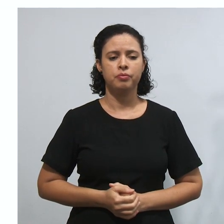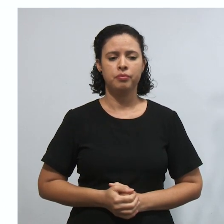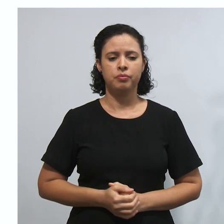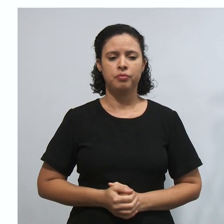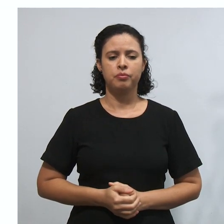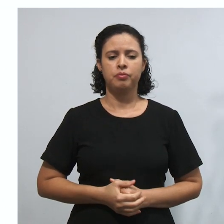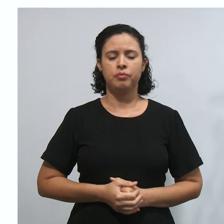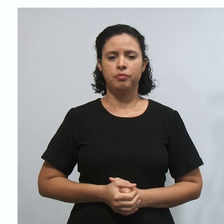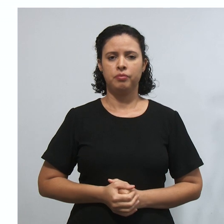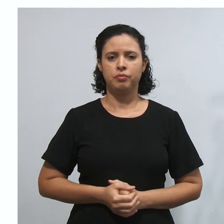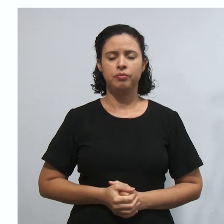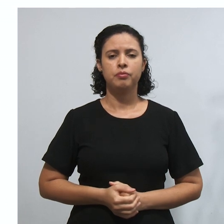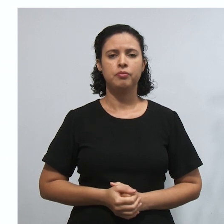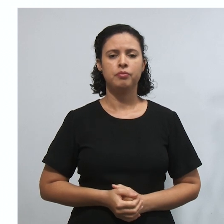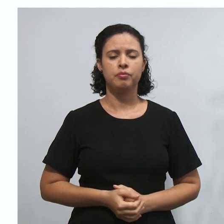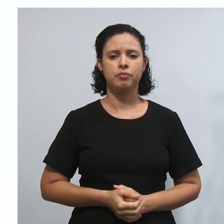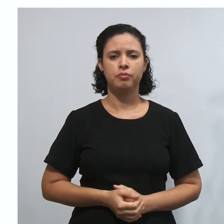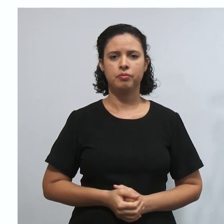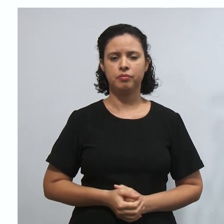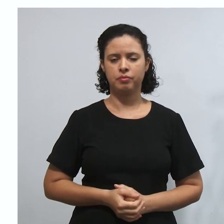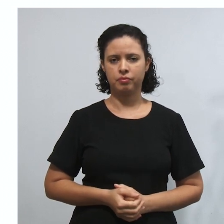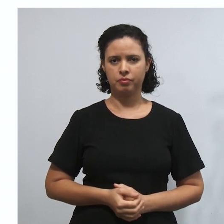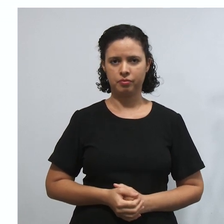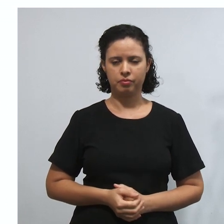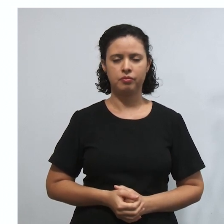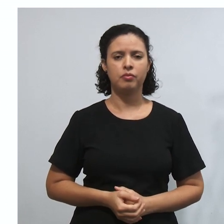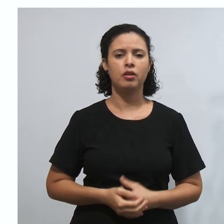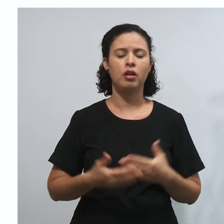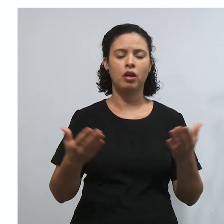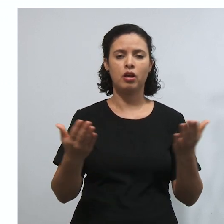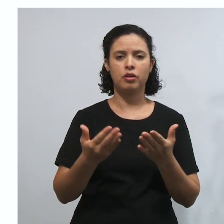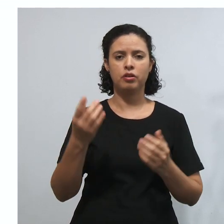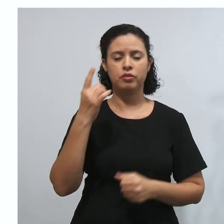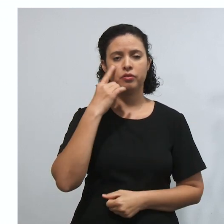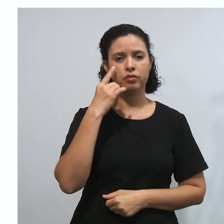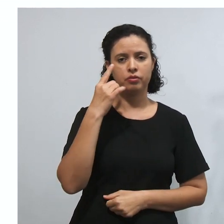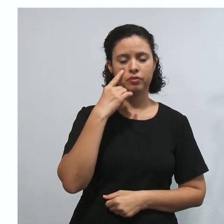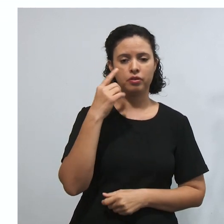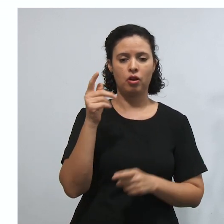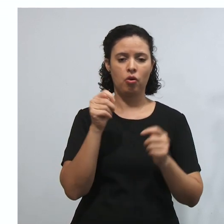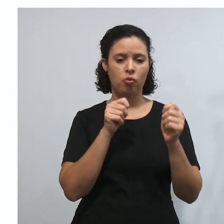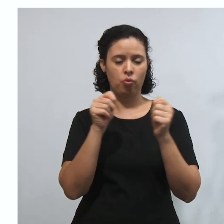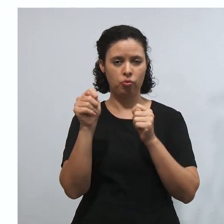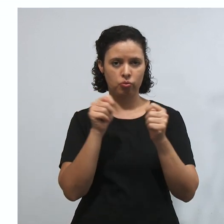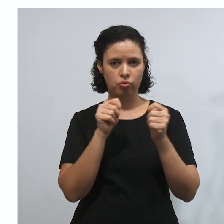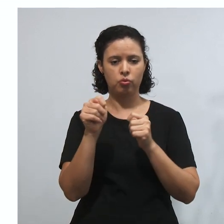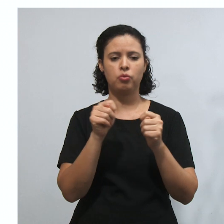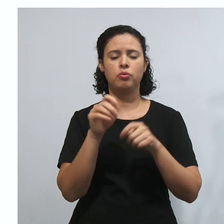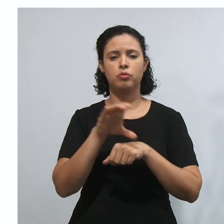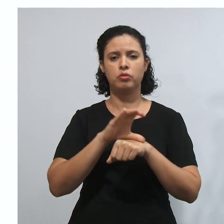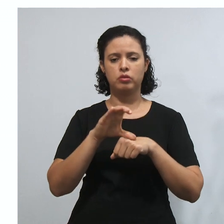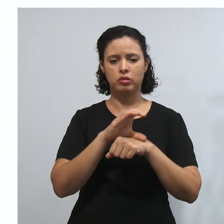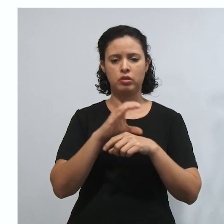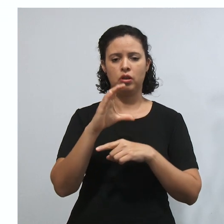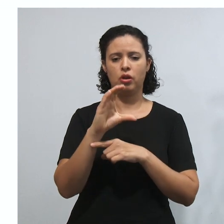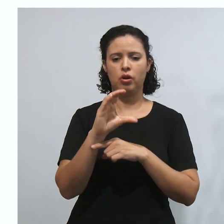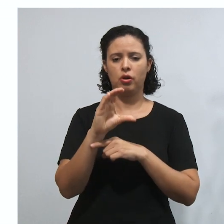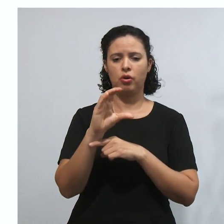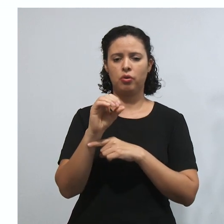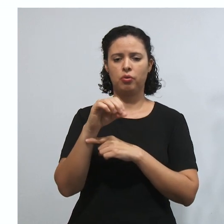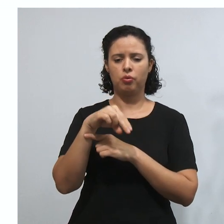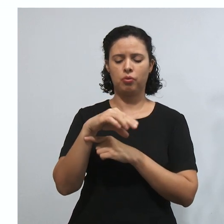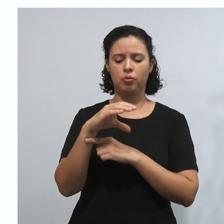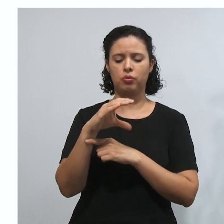nós vamos poder ver a questão do controle de constitucionalidade concentrado ainda. Vamos falar sobre os